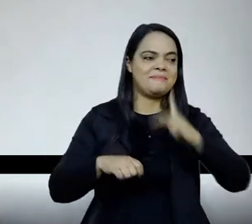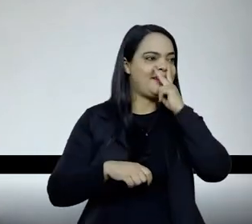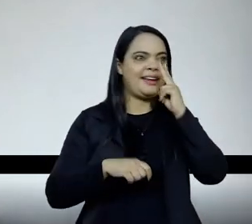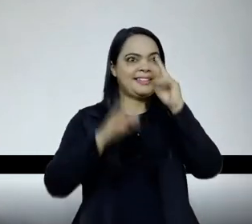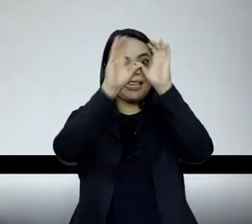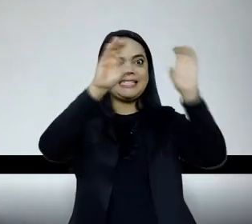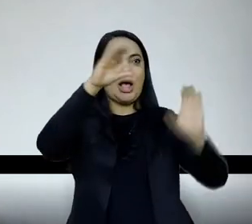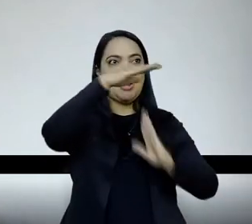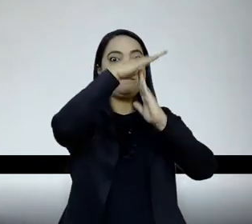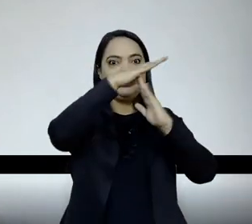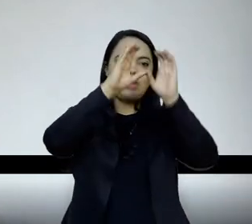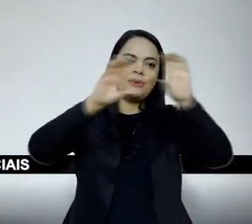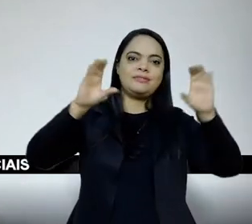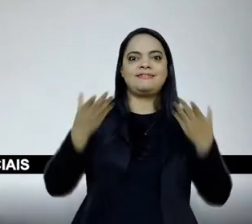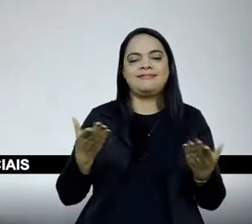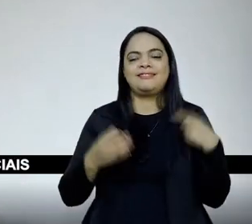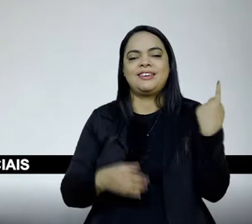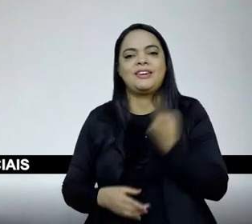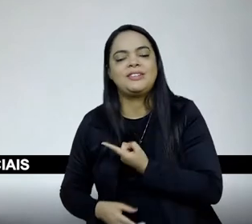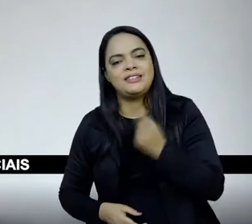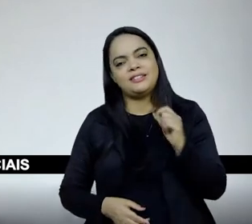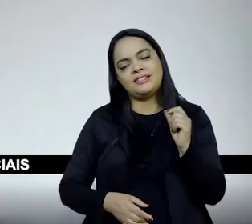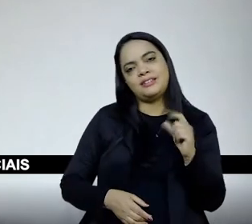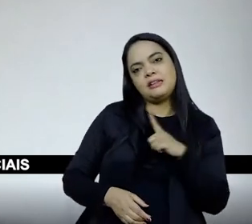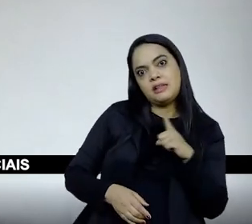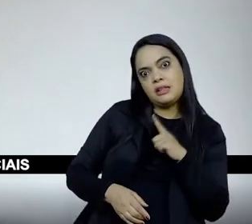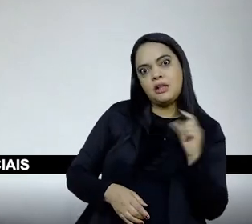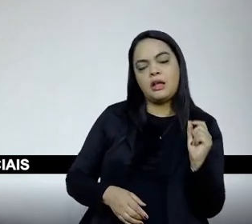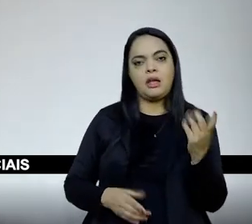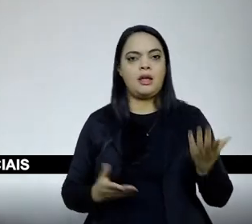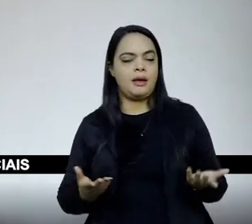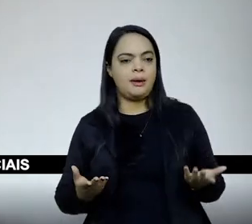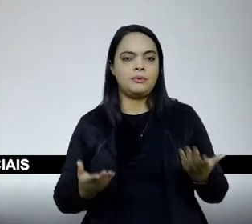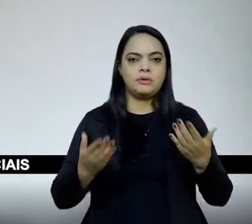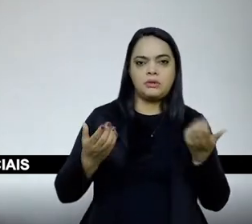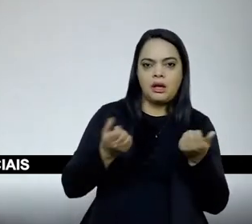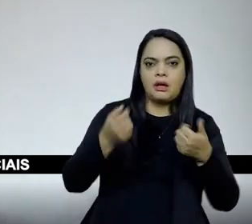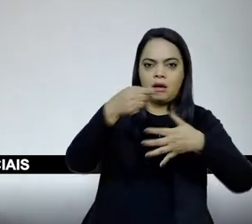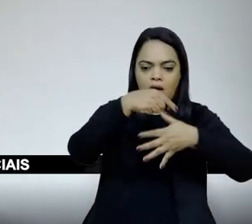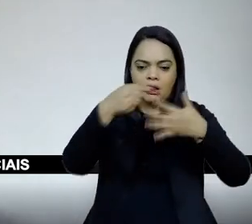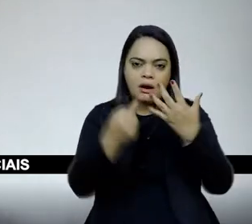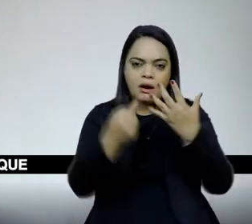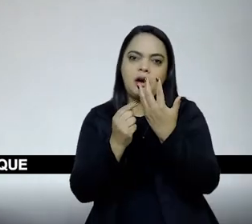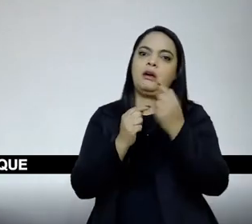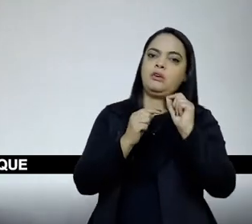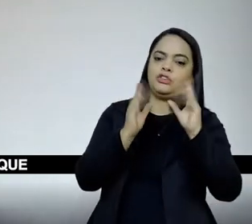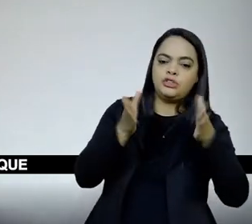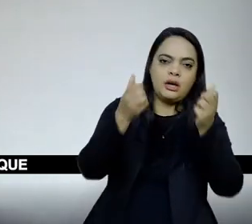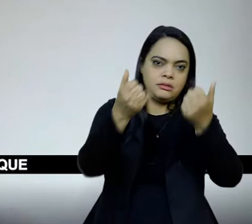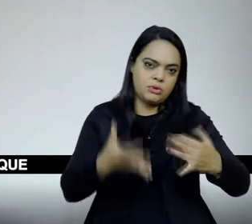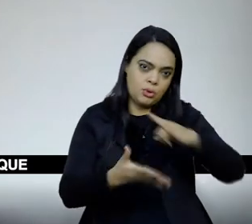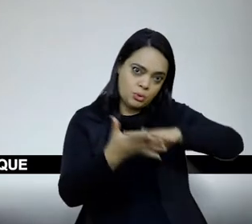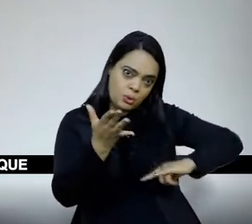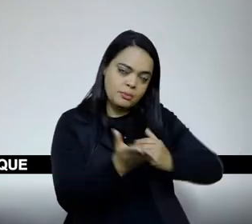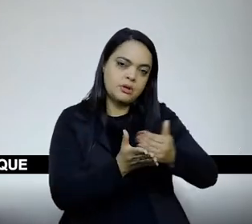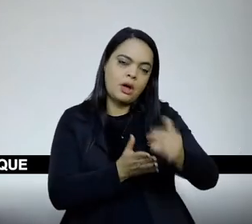nesse caso e, é claro, com essas balizas que eu acho que a gente já expulsitou naqueles documentos iniciais, que é uma perspectiva